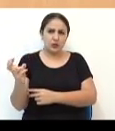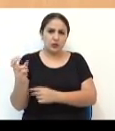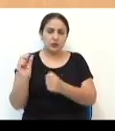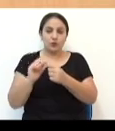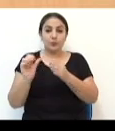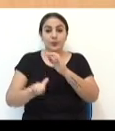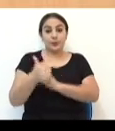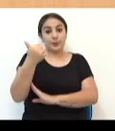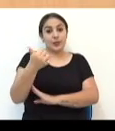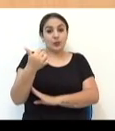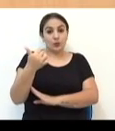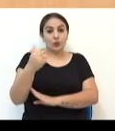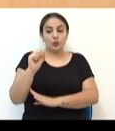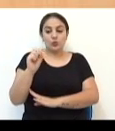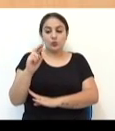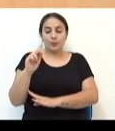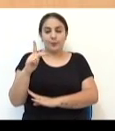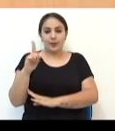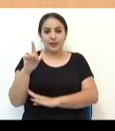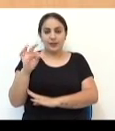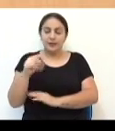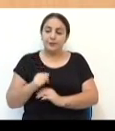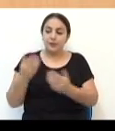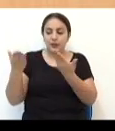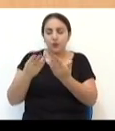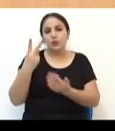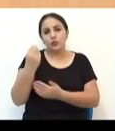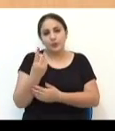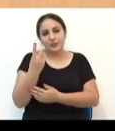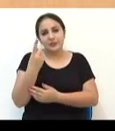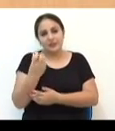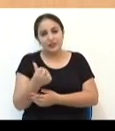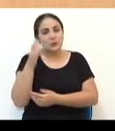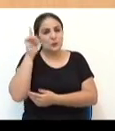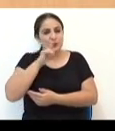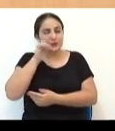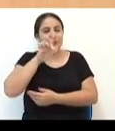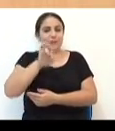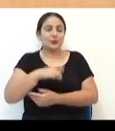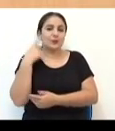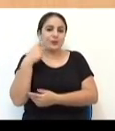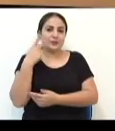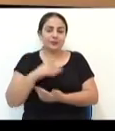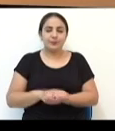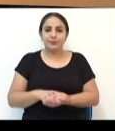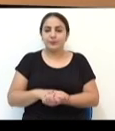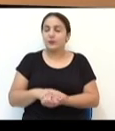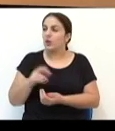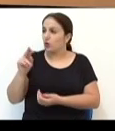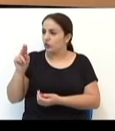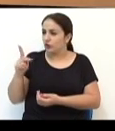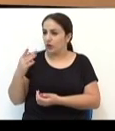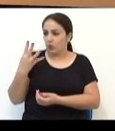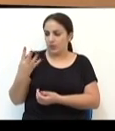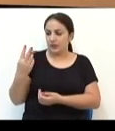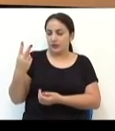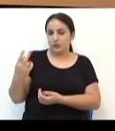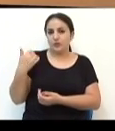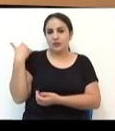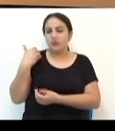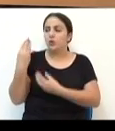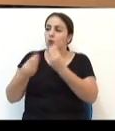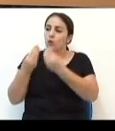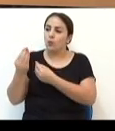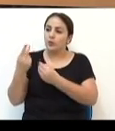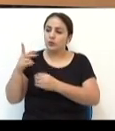E agora, em 2016, a gente conseguiu se eleger a vereador. Ruti, aos 42 anos, então,